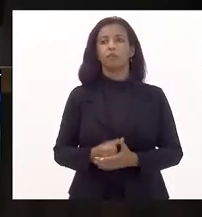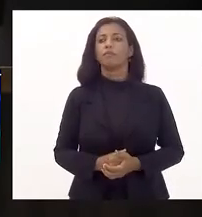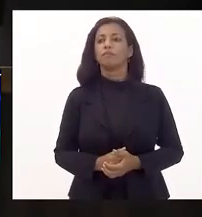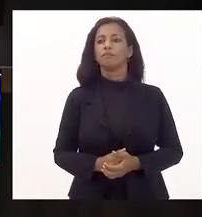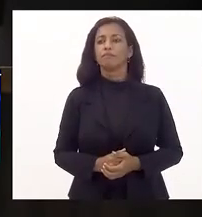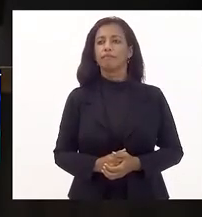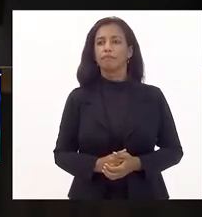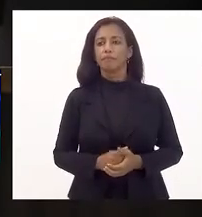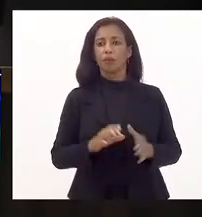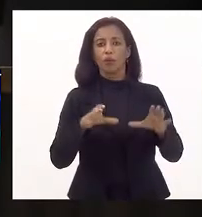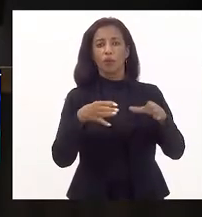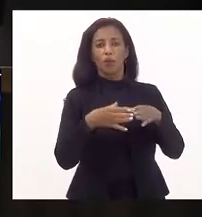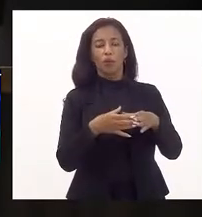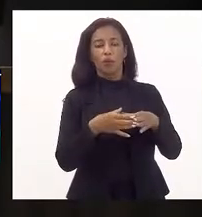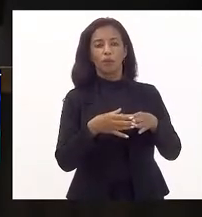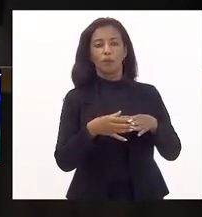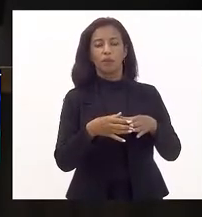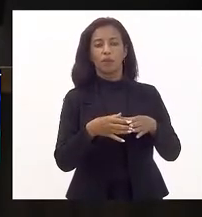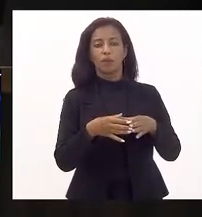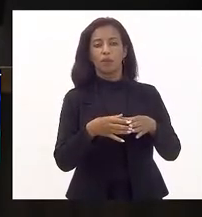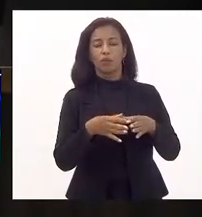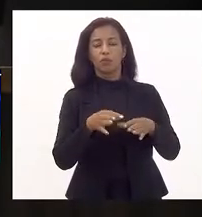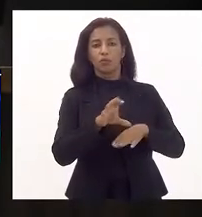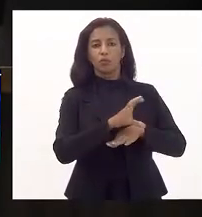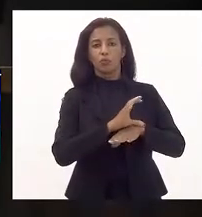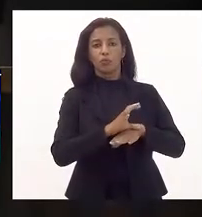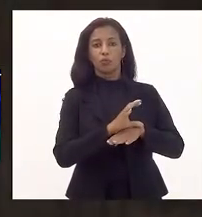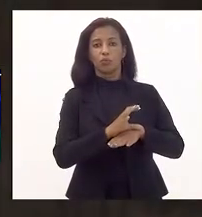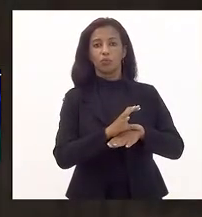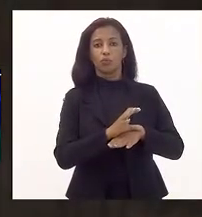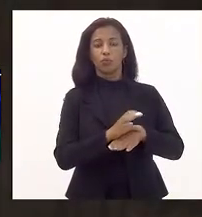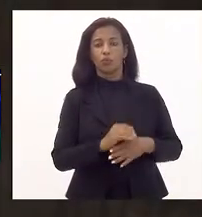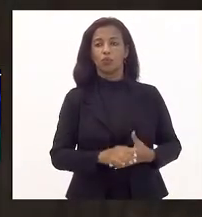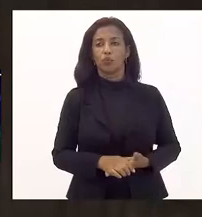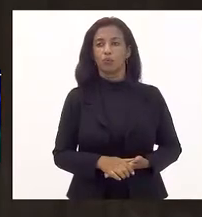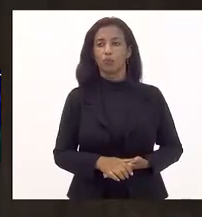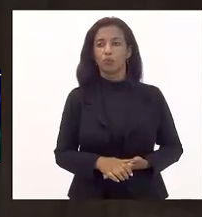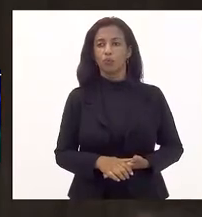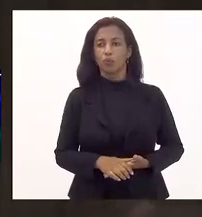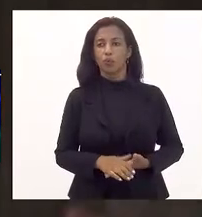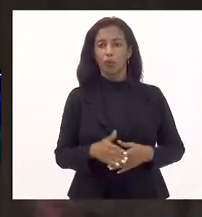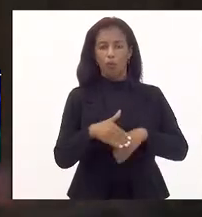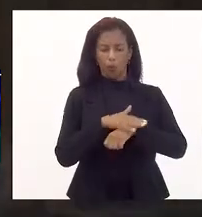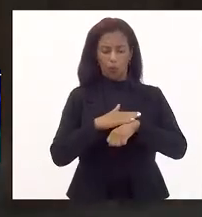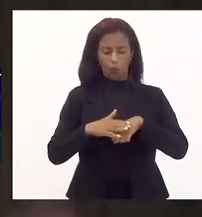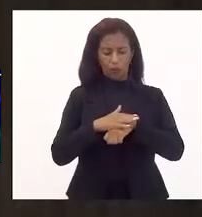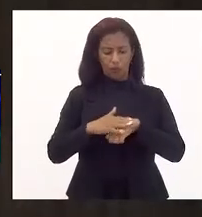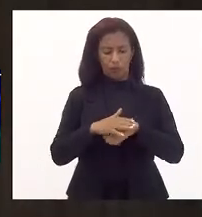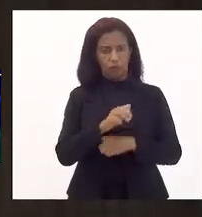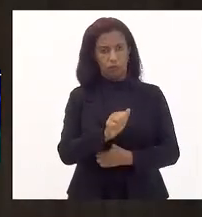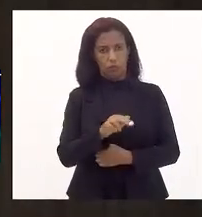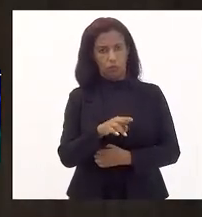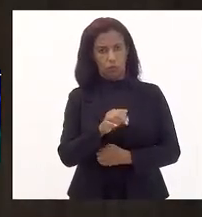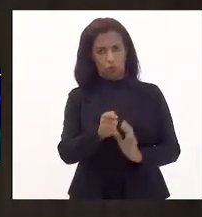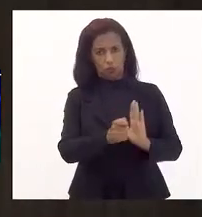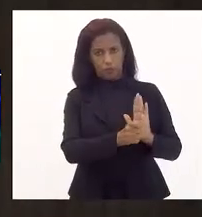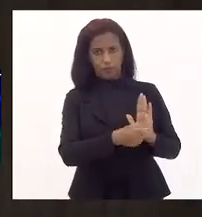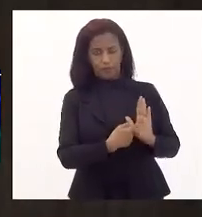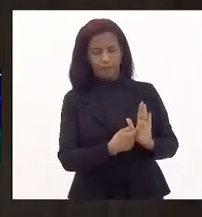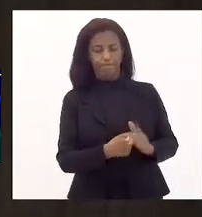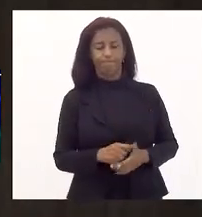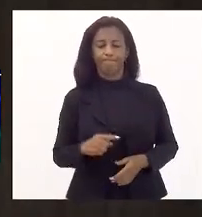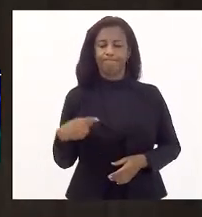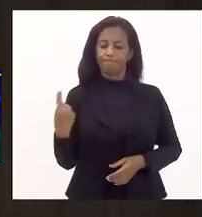Para emitir pareceres pela Comissão de Constituição e Justiça, deputado Márcio Pacheco. Sr. Presidente, conversando com o autor, nós,